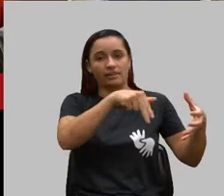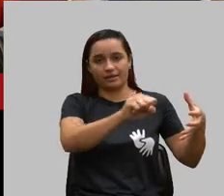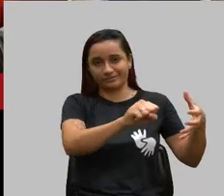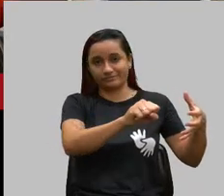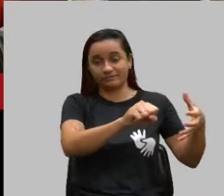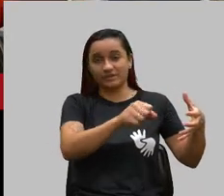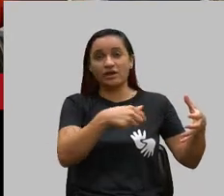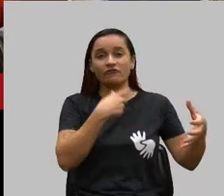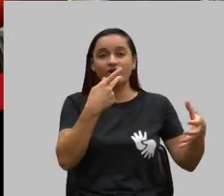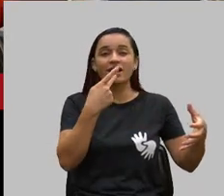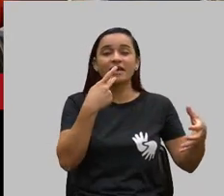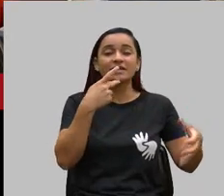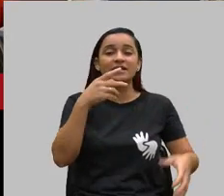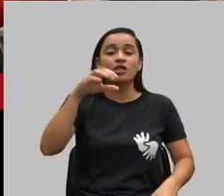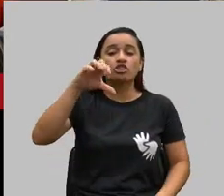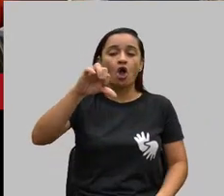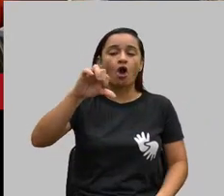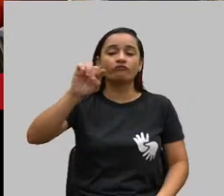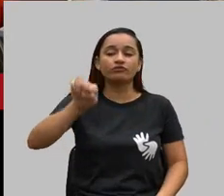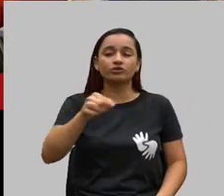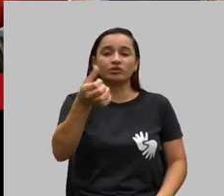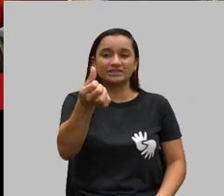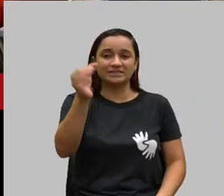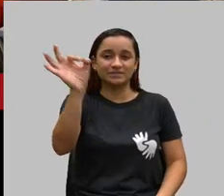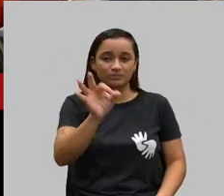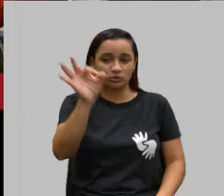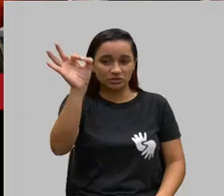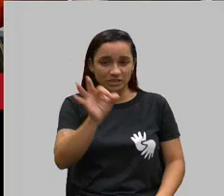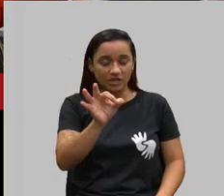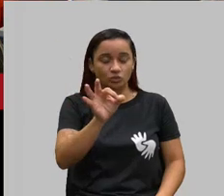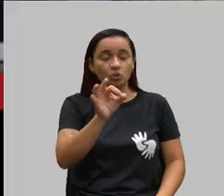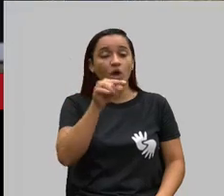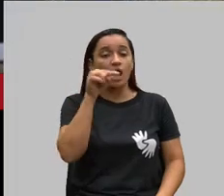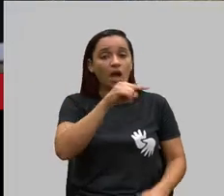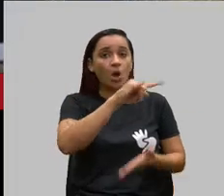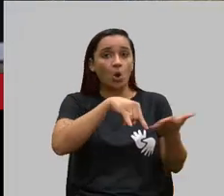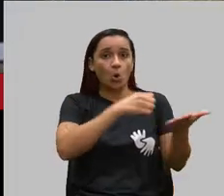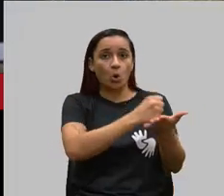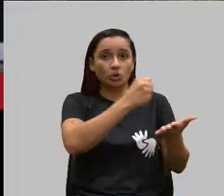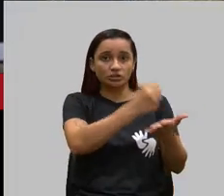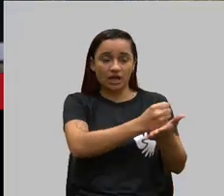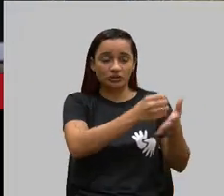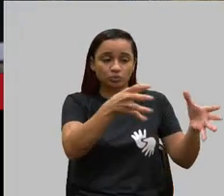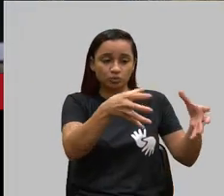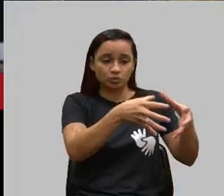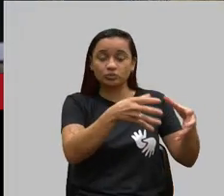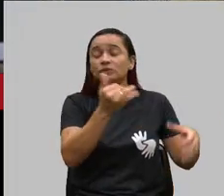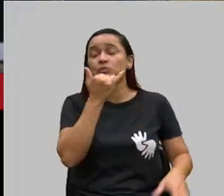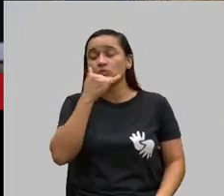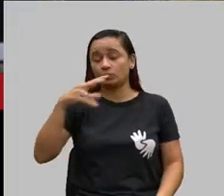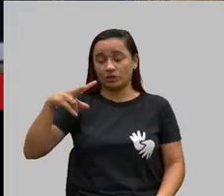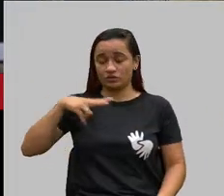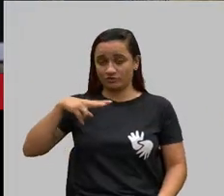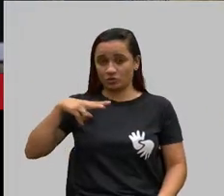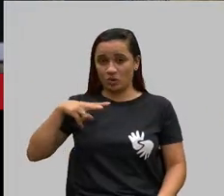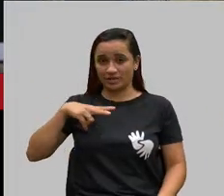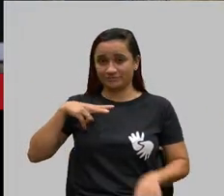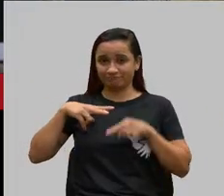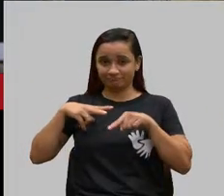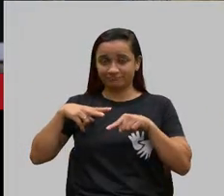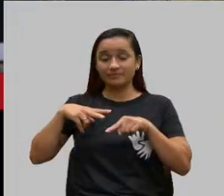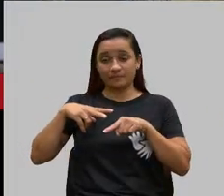9,6% feito pelos contratos coletivos, aqueles também... Individuais. Individuais, aqueles também que